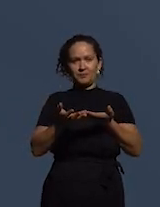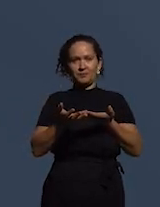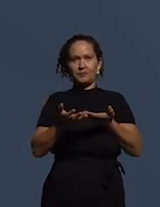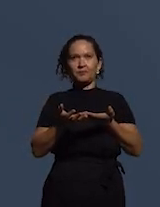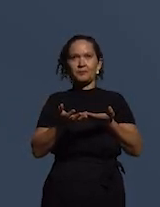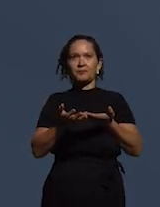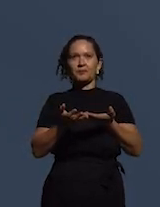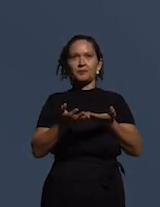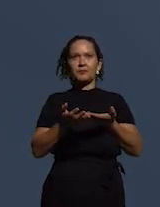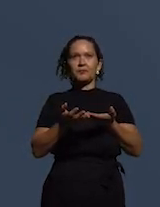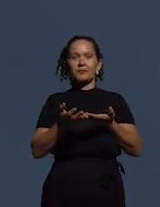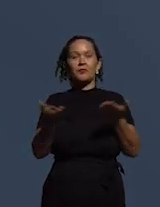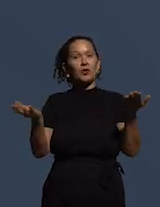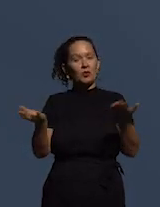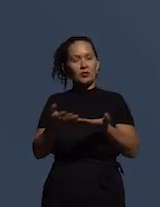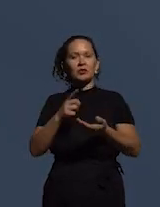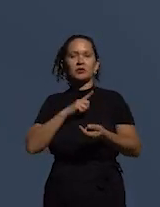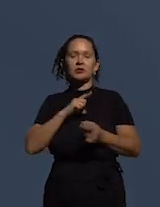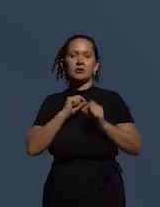o que